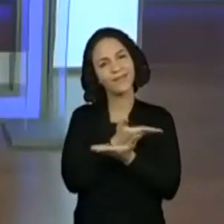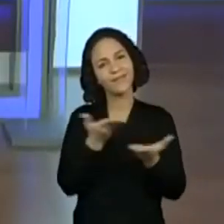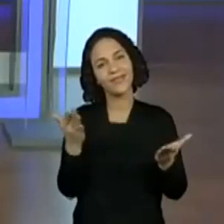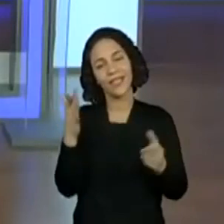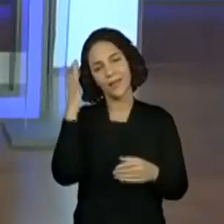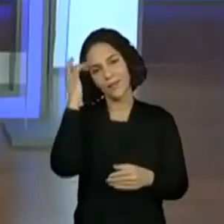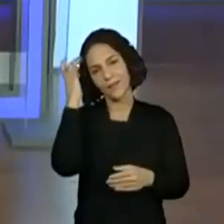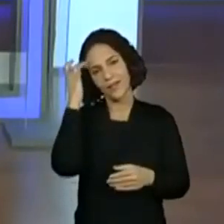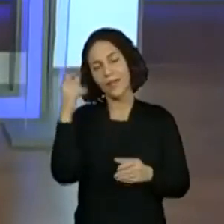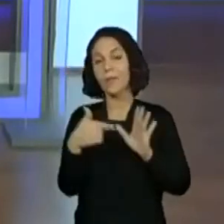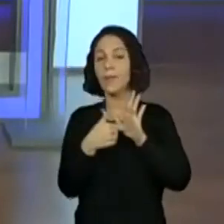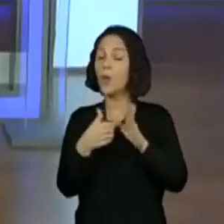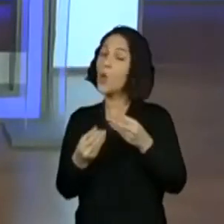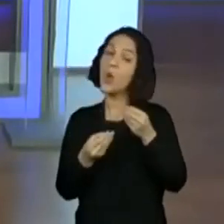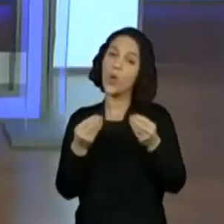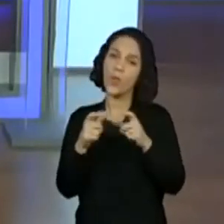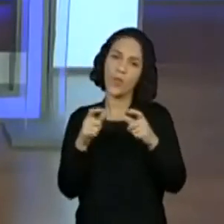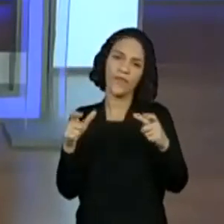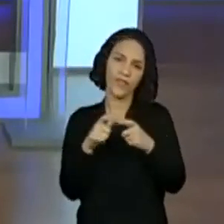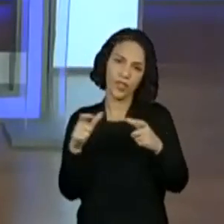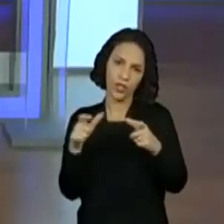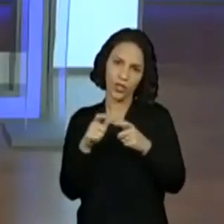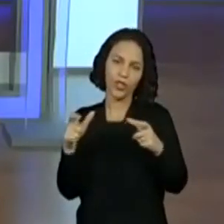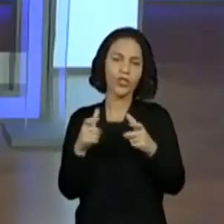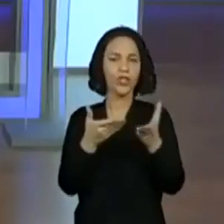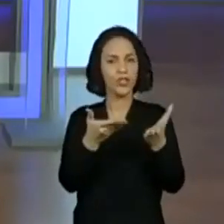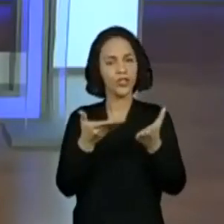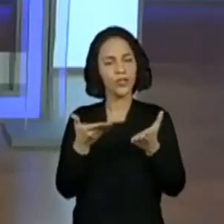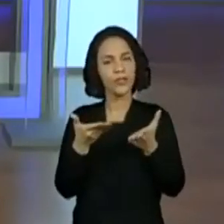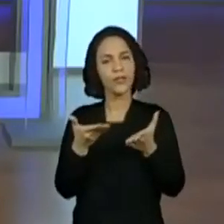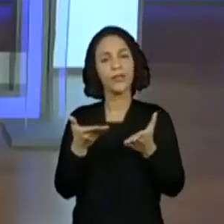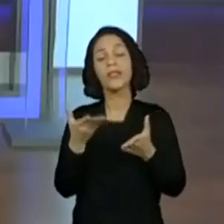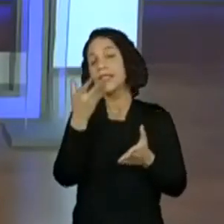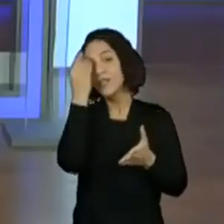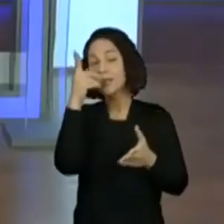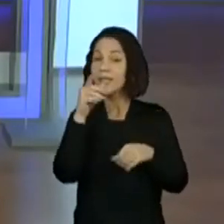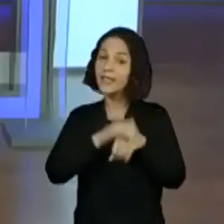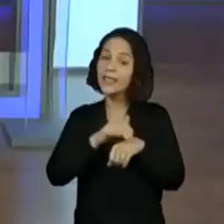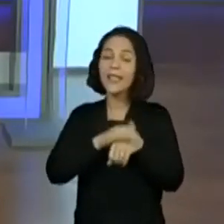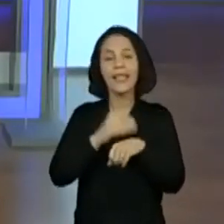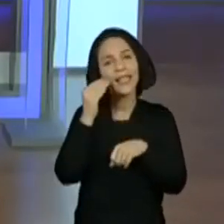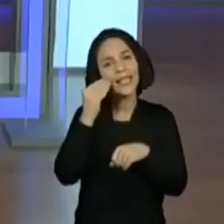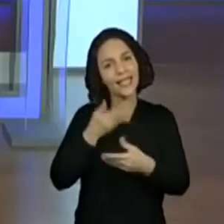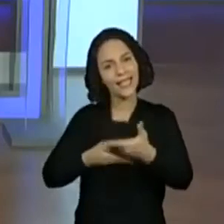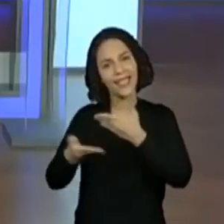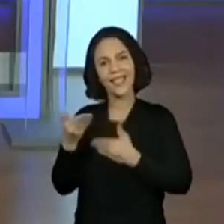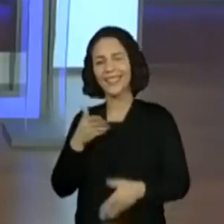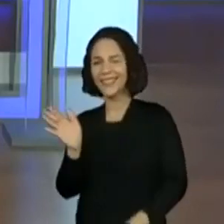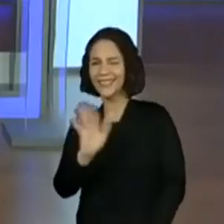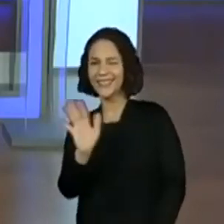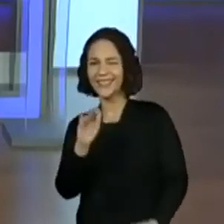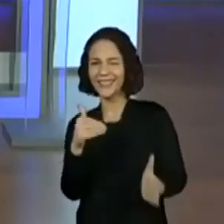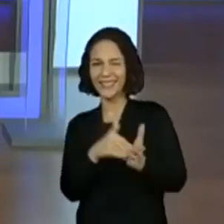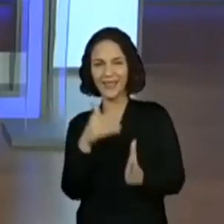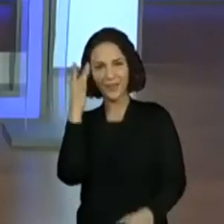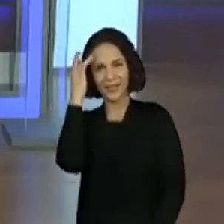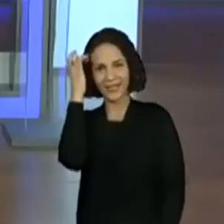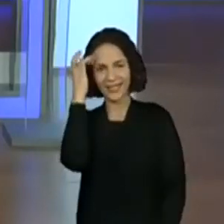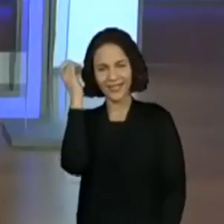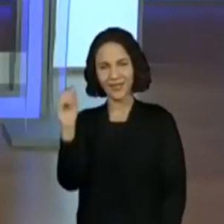E amanhã a gente mostra como ficou o convite para vocês. E não esqueçam, tentem fazer para interagir com a gente. Tchau, até amanhã.